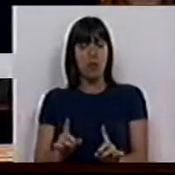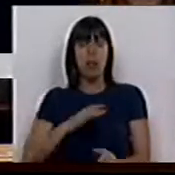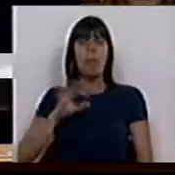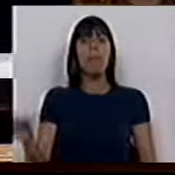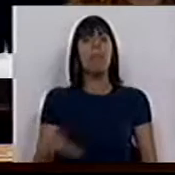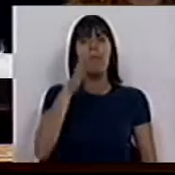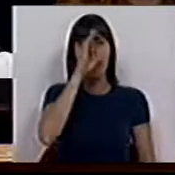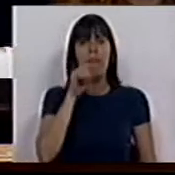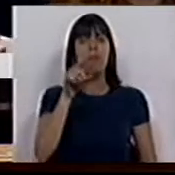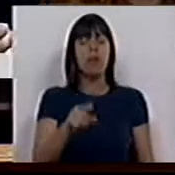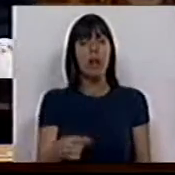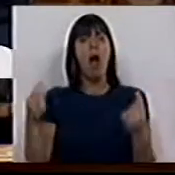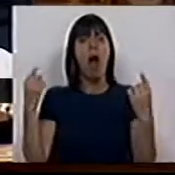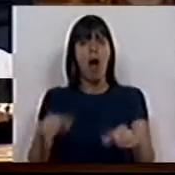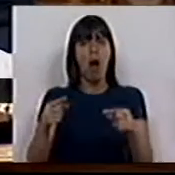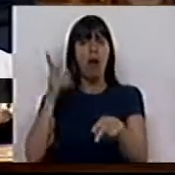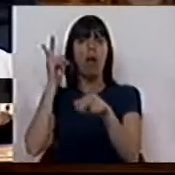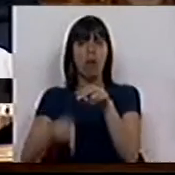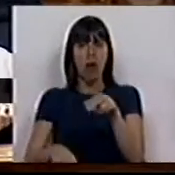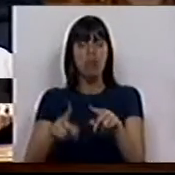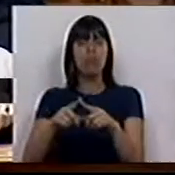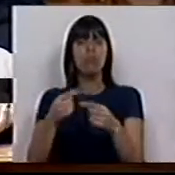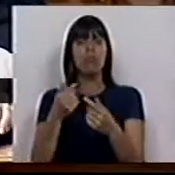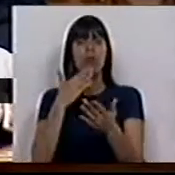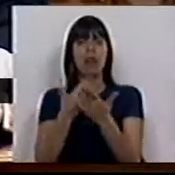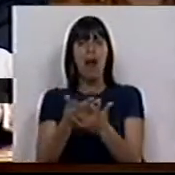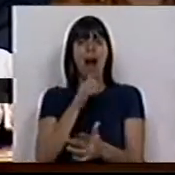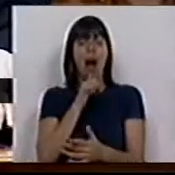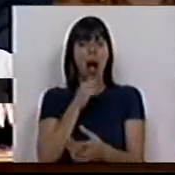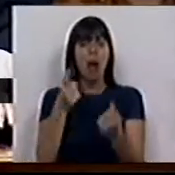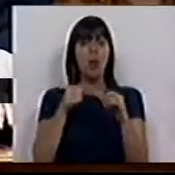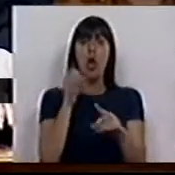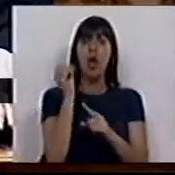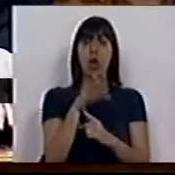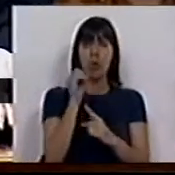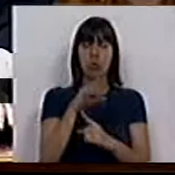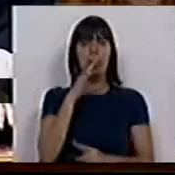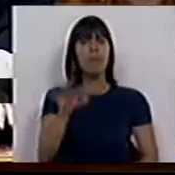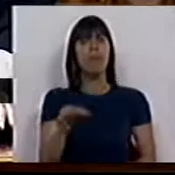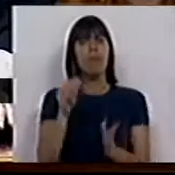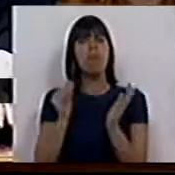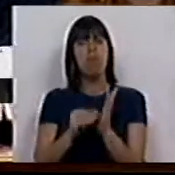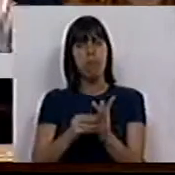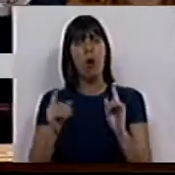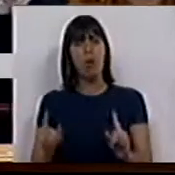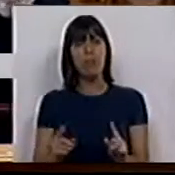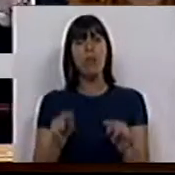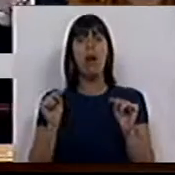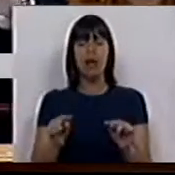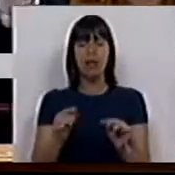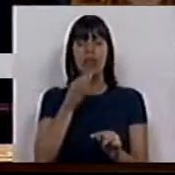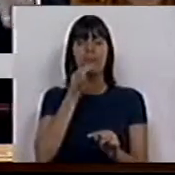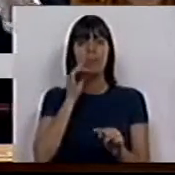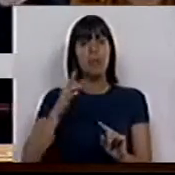Sr. Primeiro-Ministro, ainda temos os cortes no fornecimento de água e luz às famílias pobres. E aqui